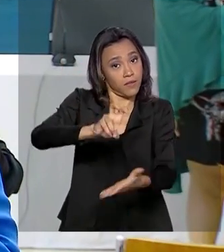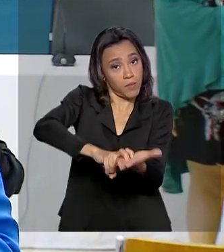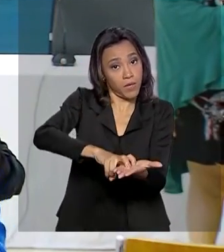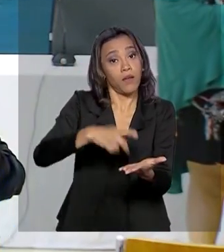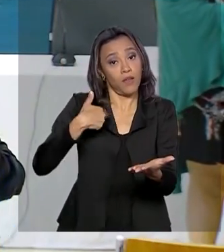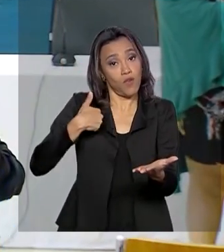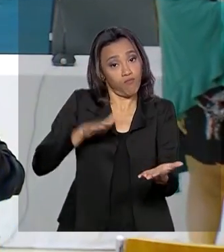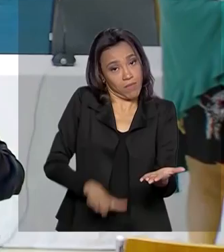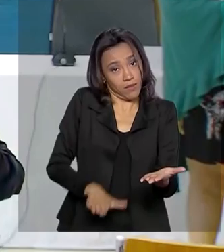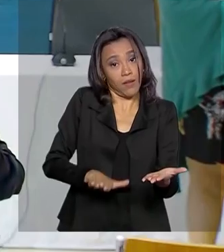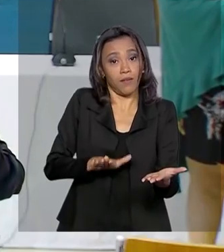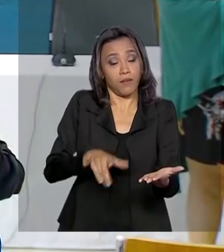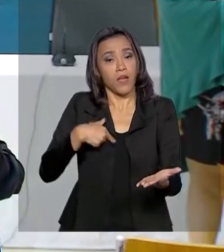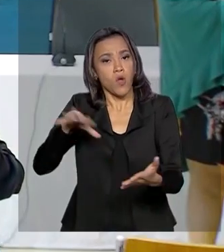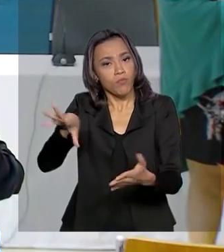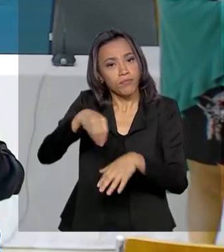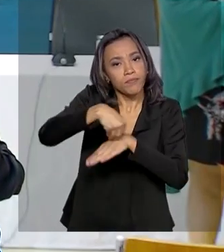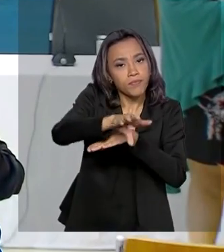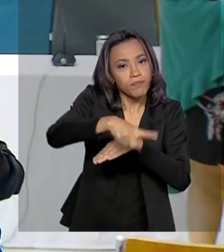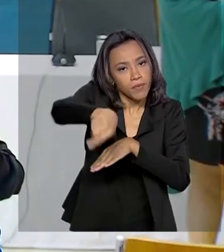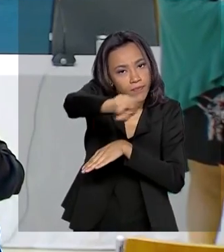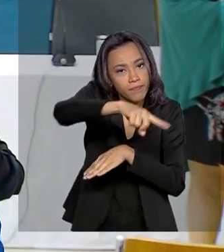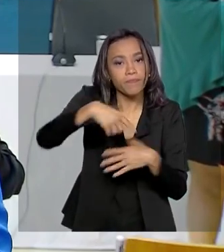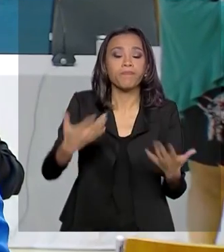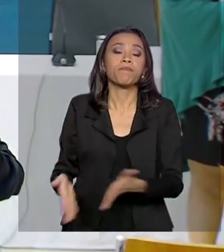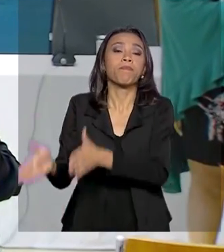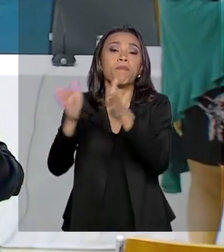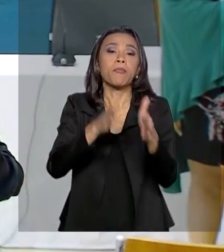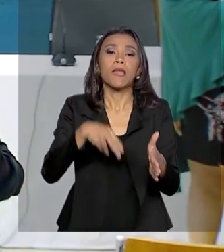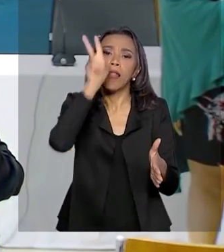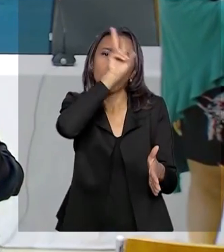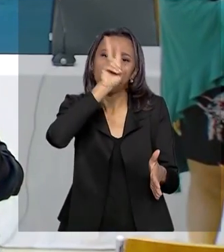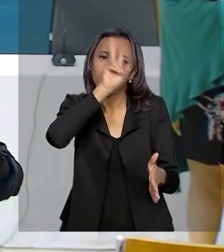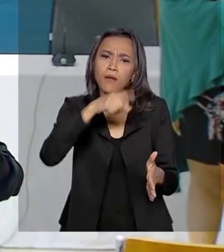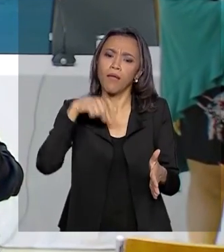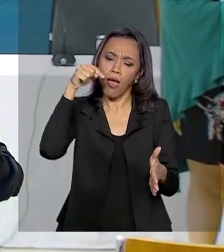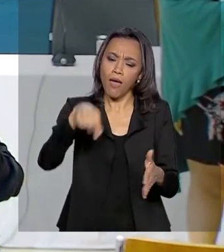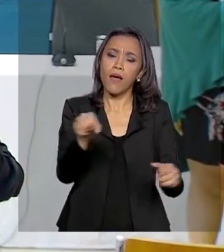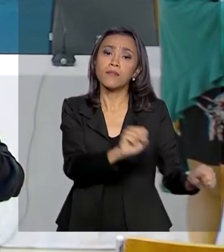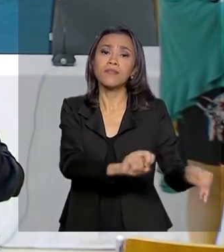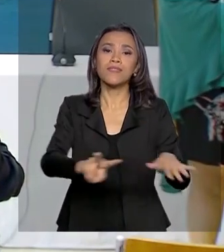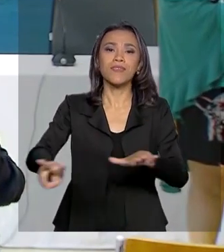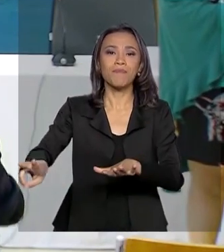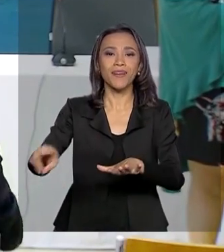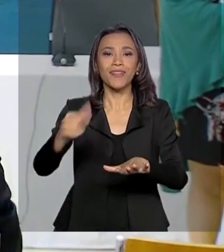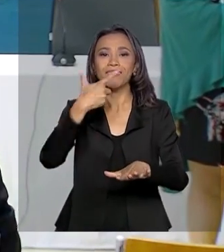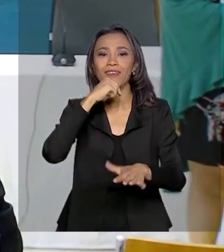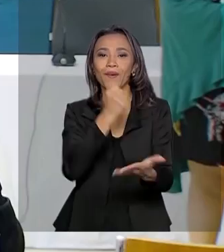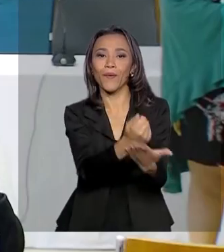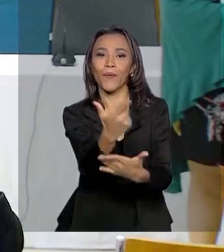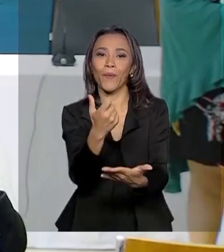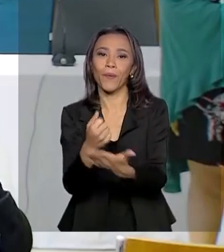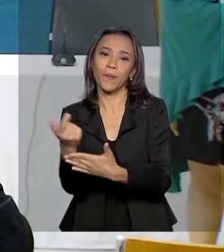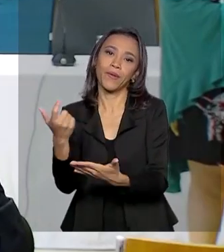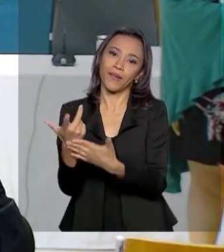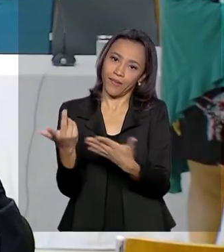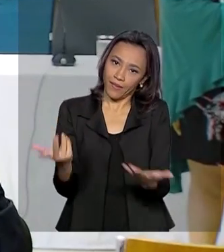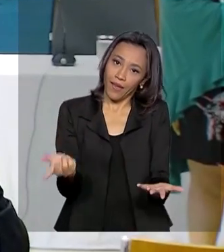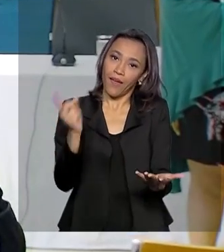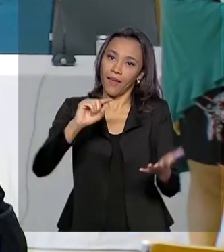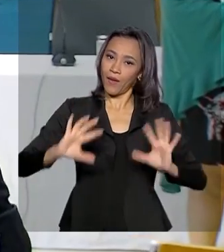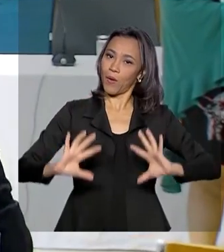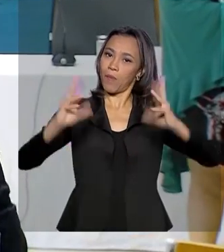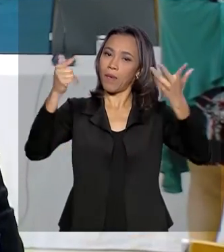programação trago mais informações. Lembrando, Renata, que estamos na Semana do Consumidor. O Dia Nacional do Consumidor é